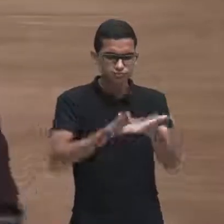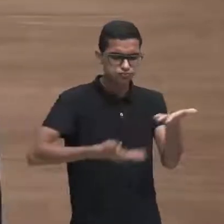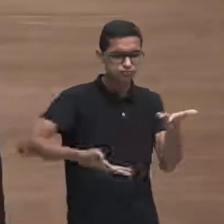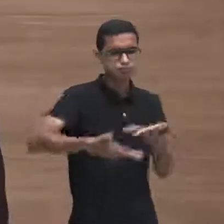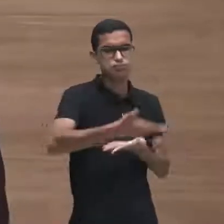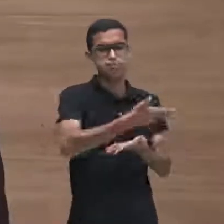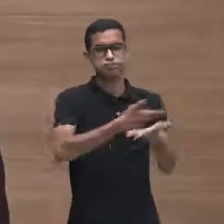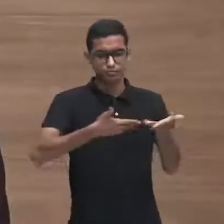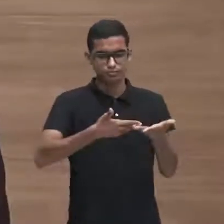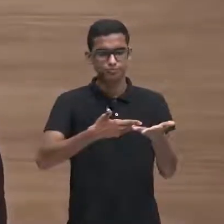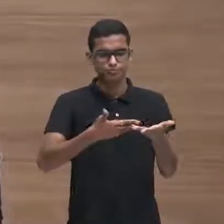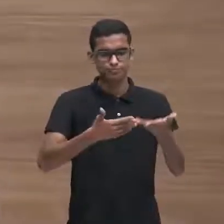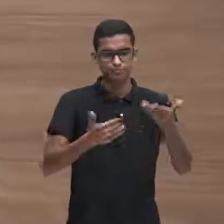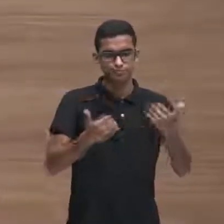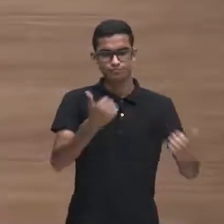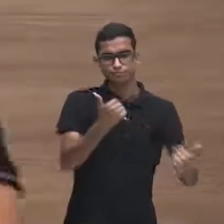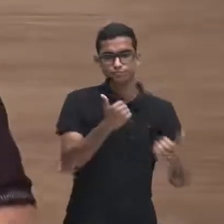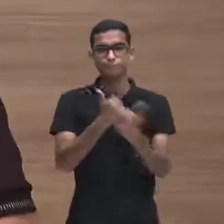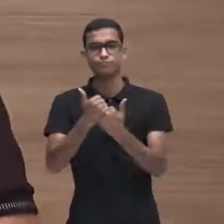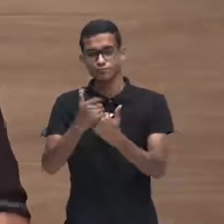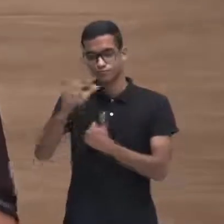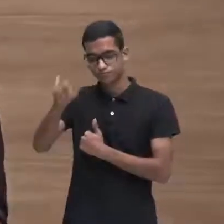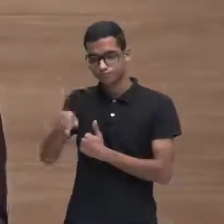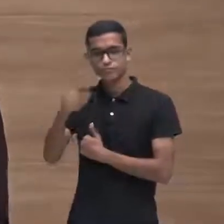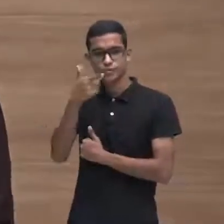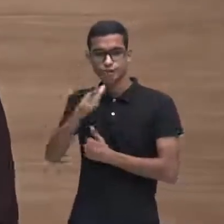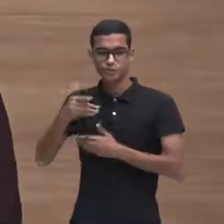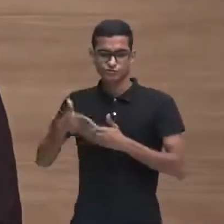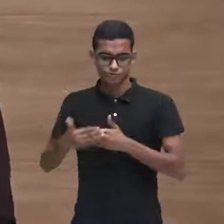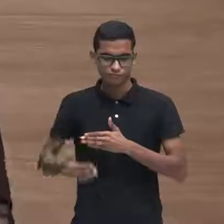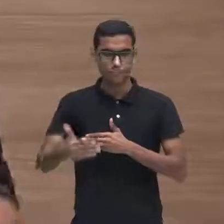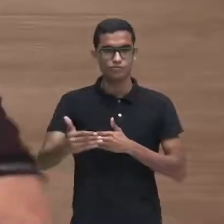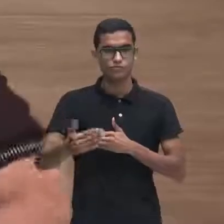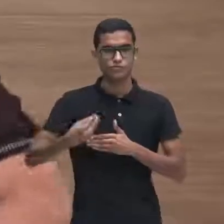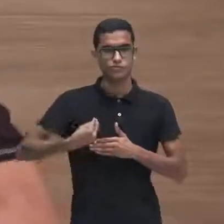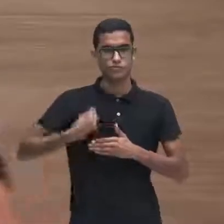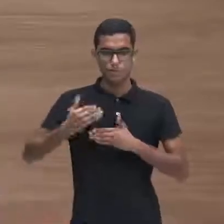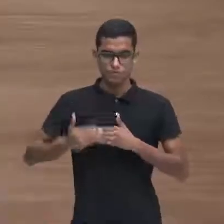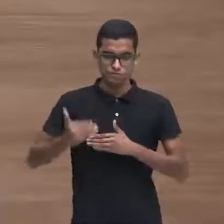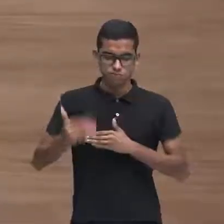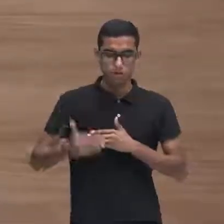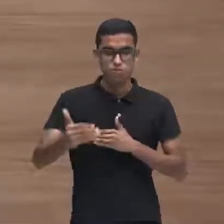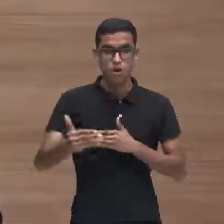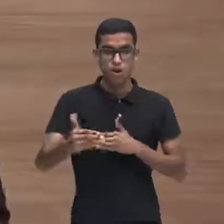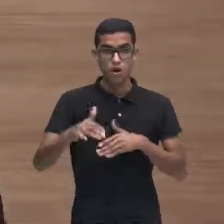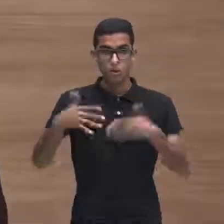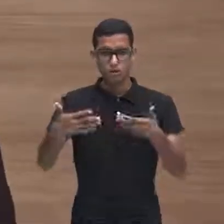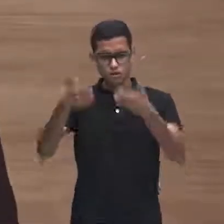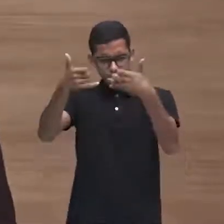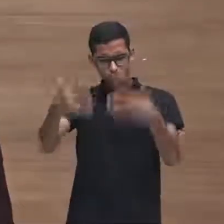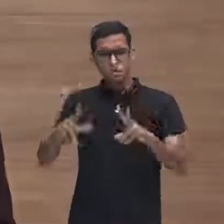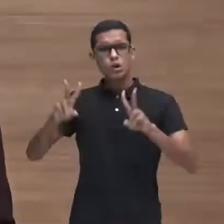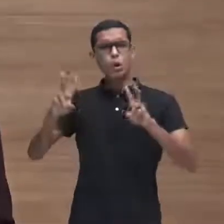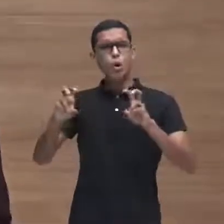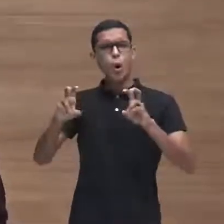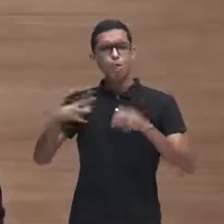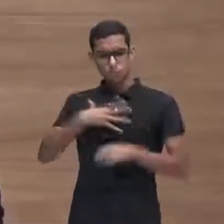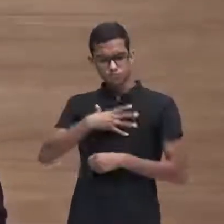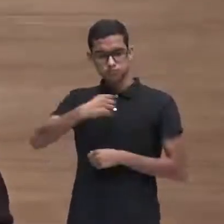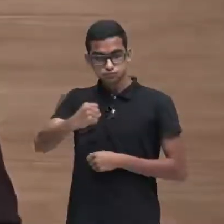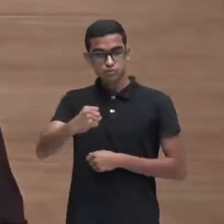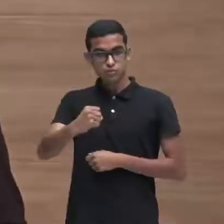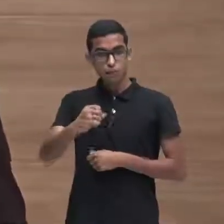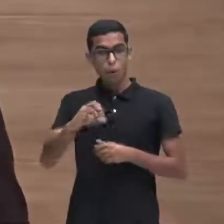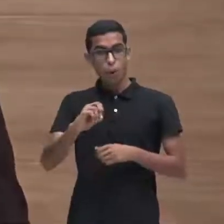seguir adiante. Então, quando nós falamos de suicídio ou sobre comportamentos autodestrutivos no que diz